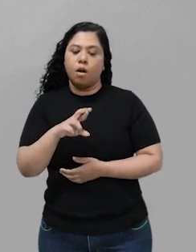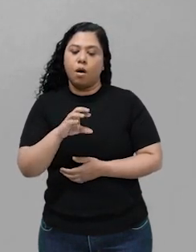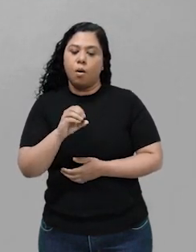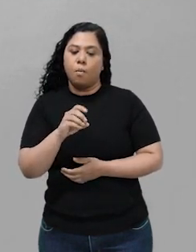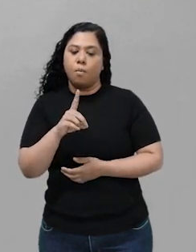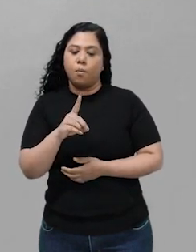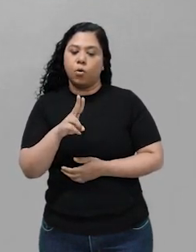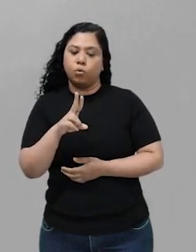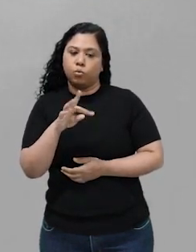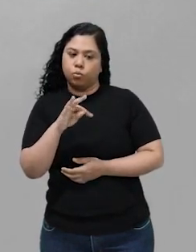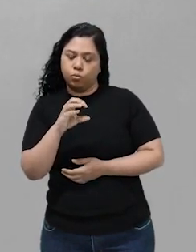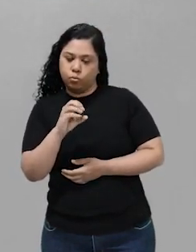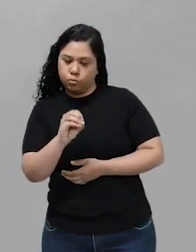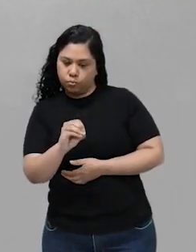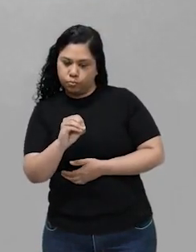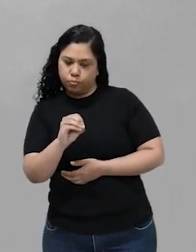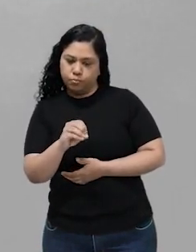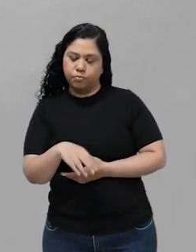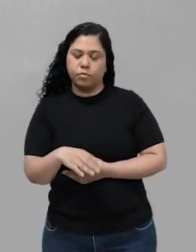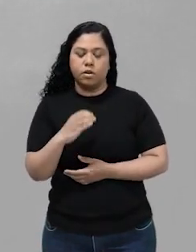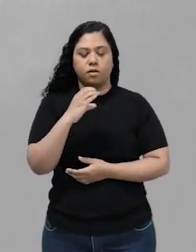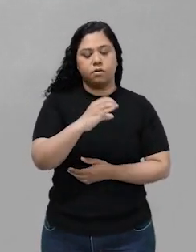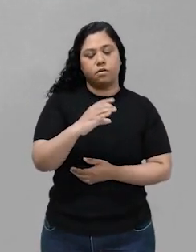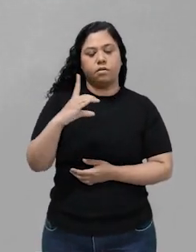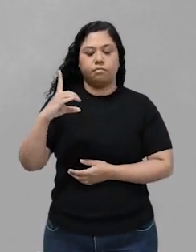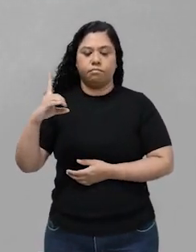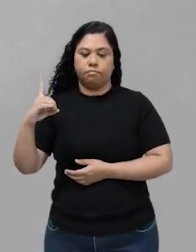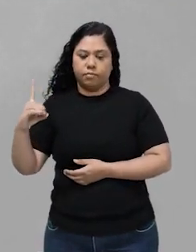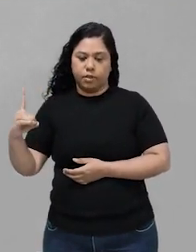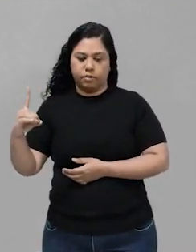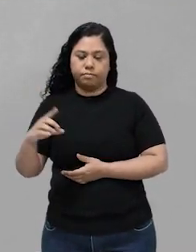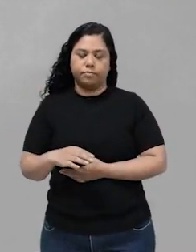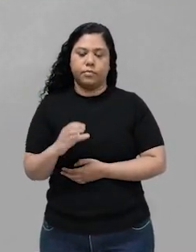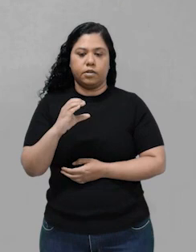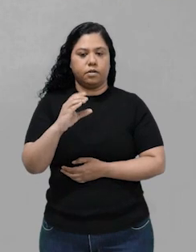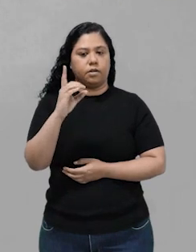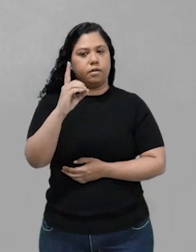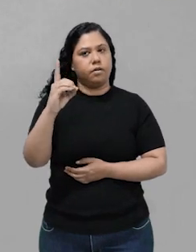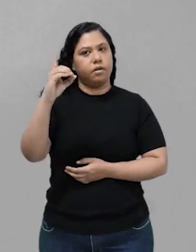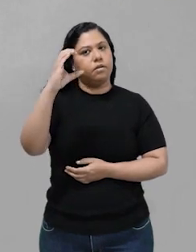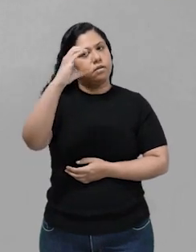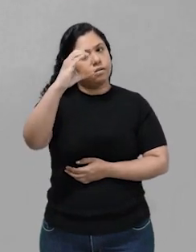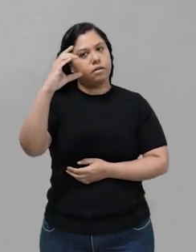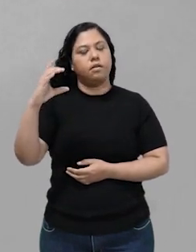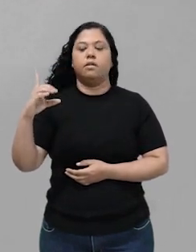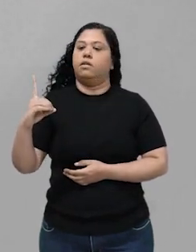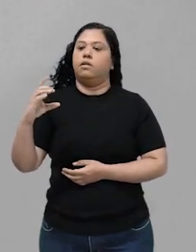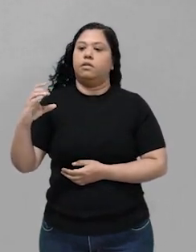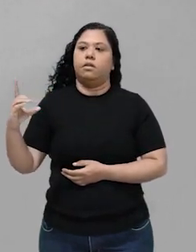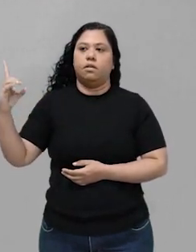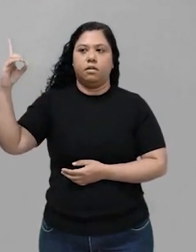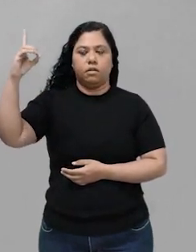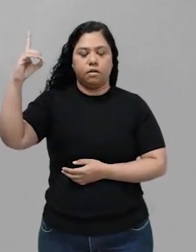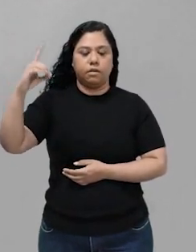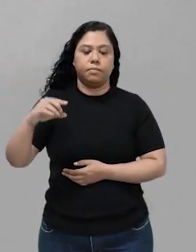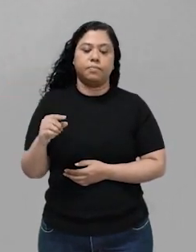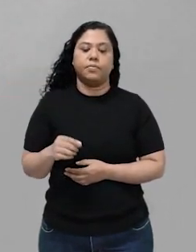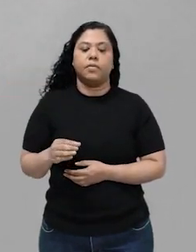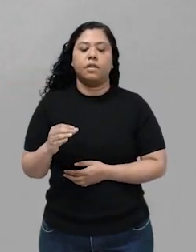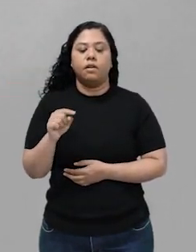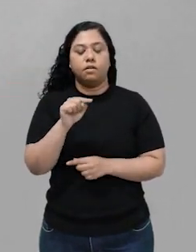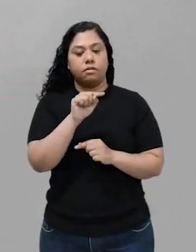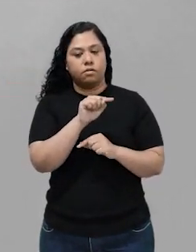concentrações dos produtos, C e D, cada um elevado ao seu respectivo expoente, sobre o